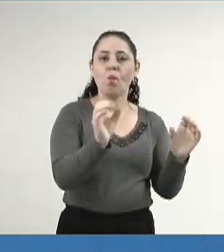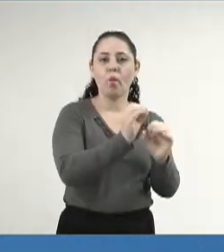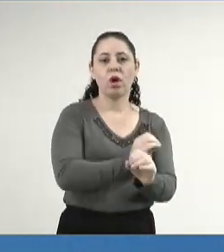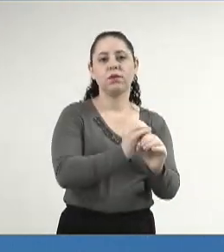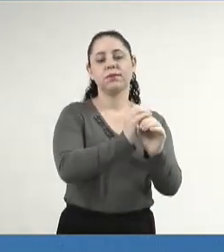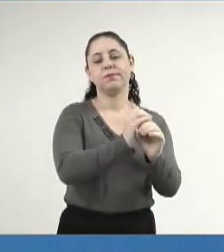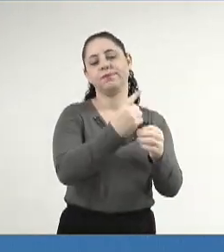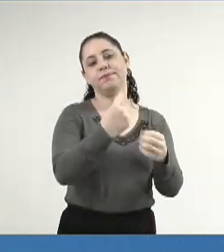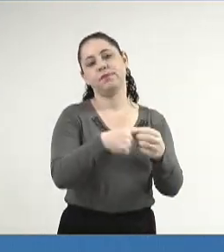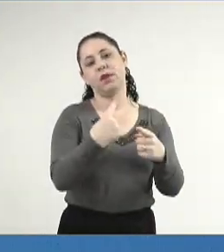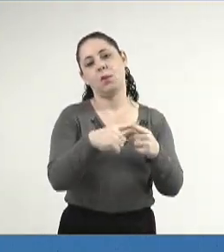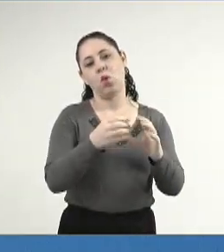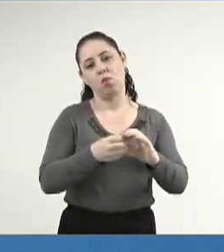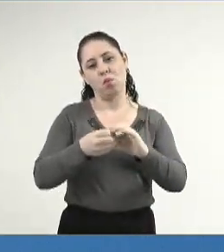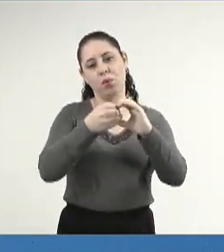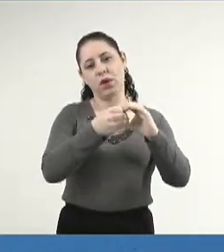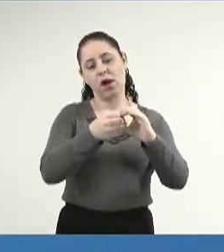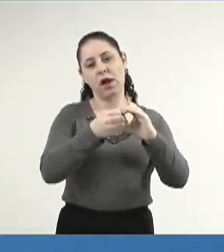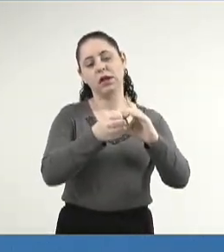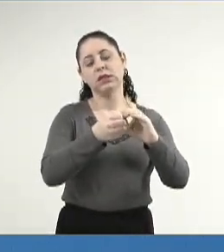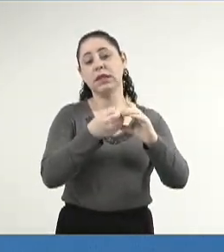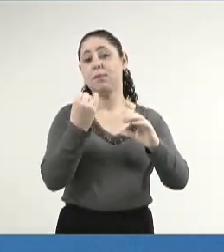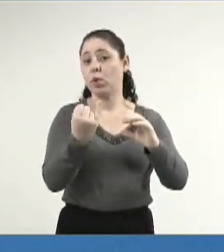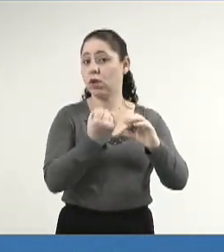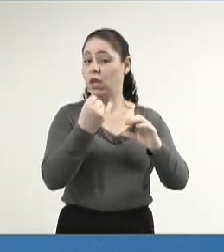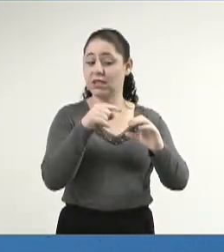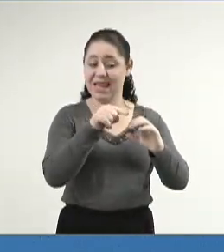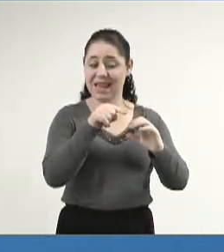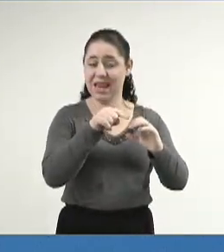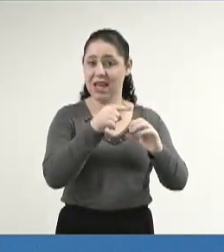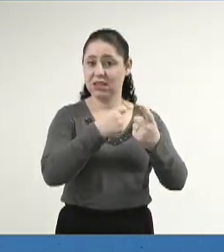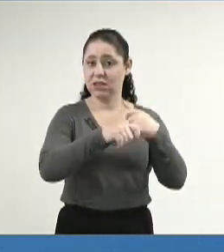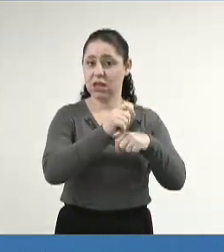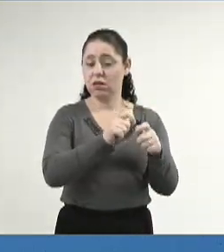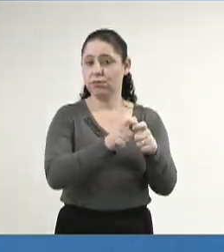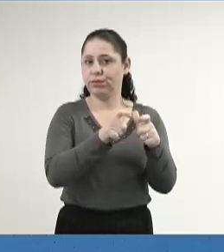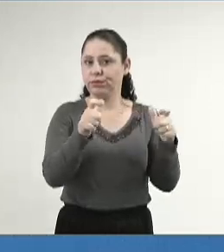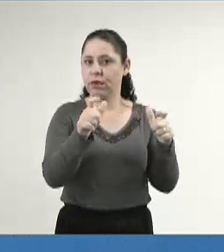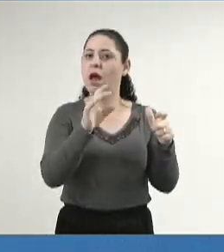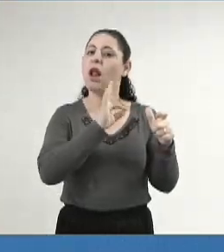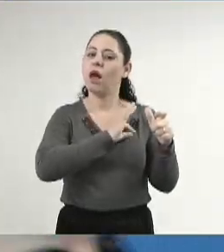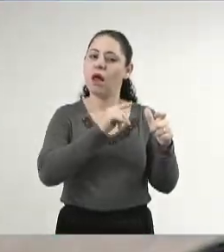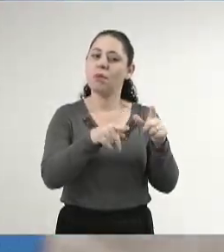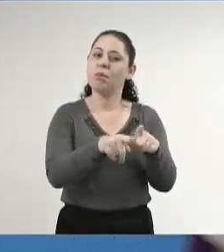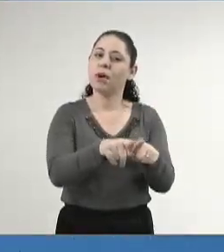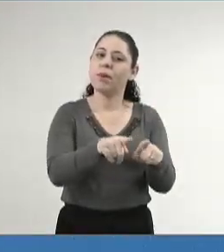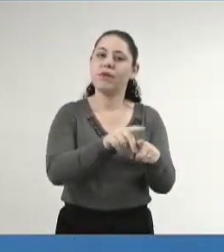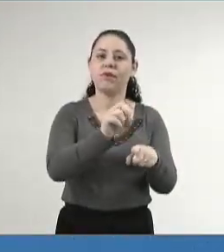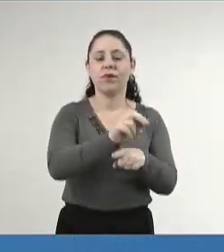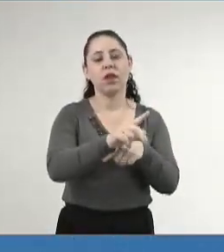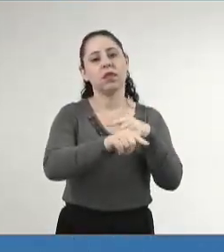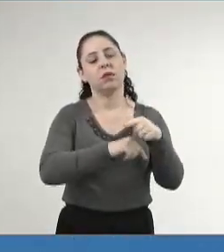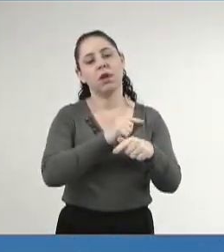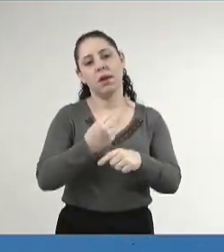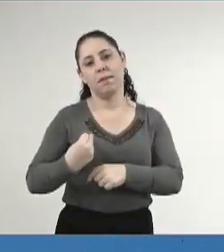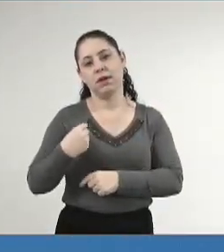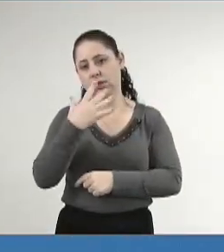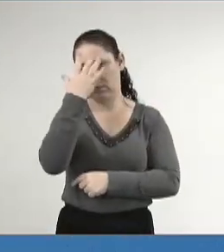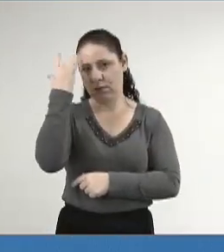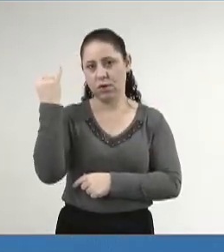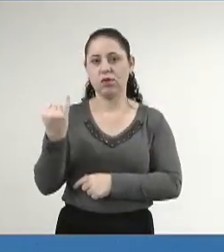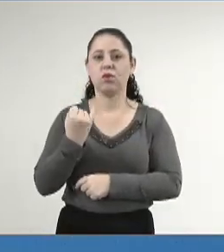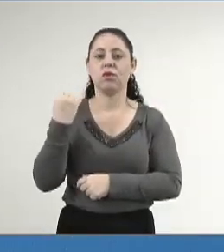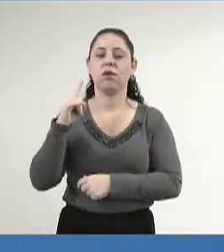cooperativa é que é a cidade, importância do setor, do cooperativismo, da participação das pessoas,